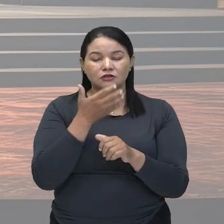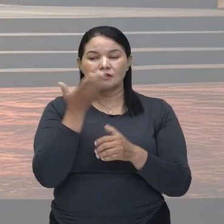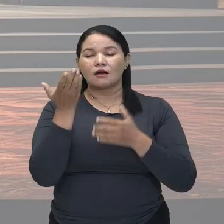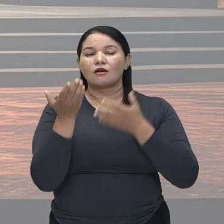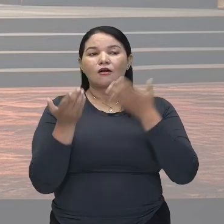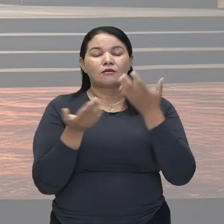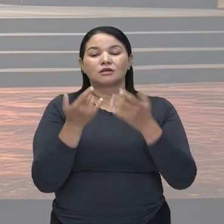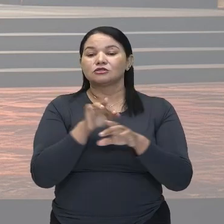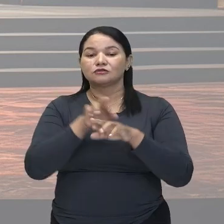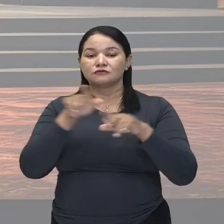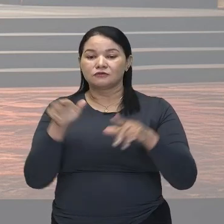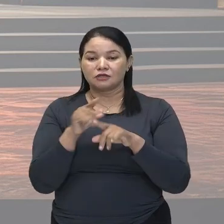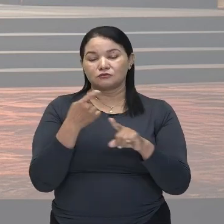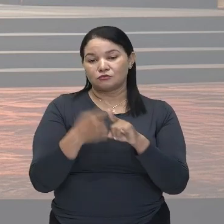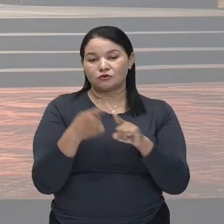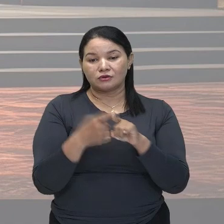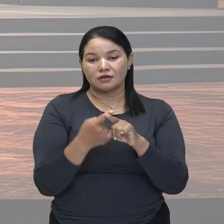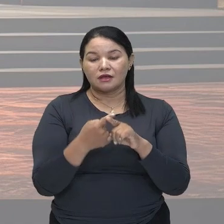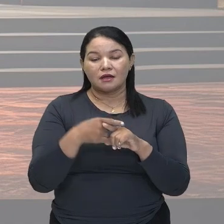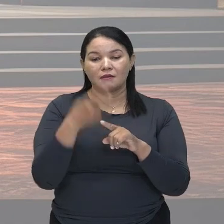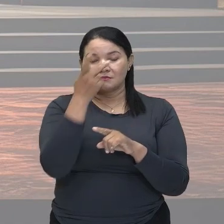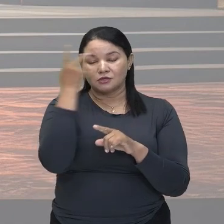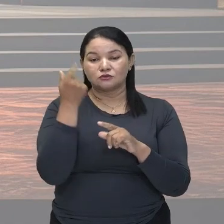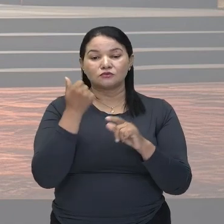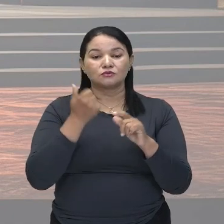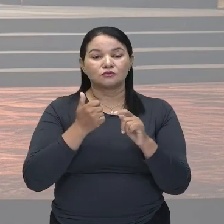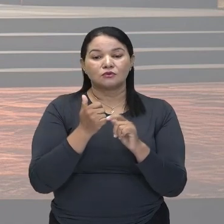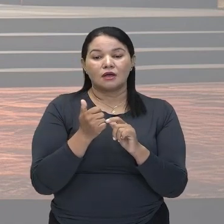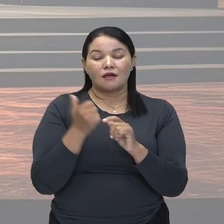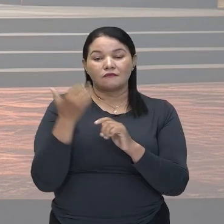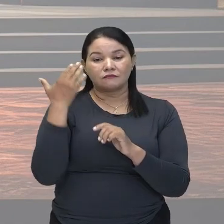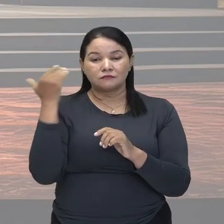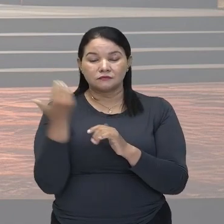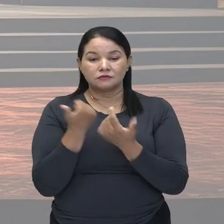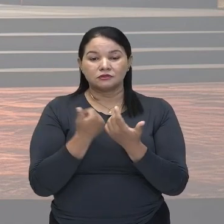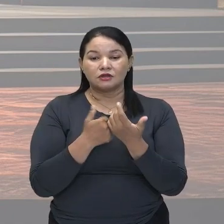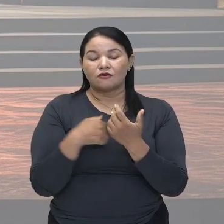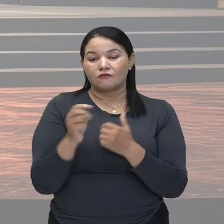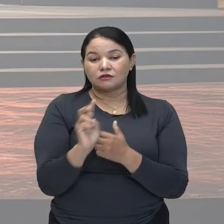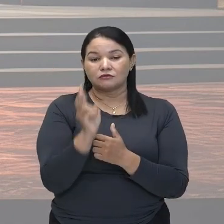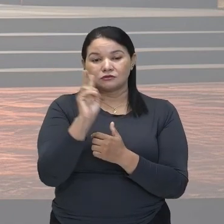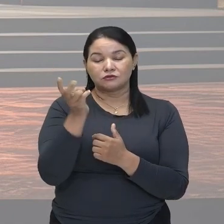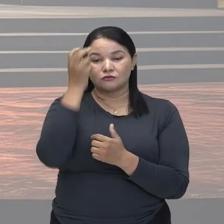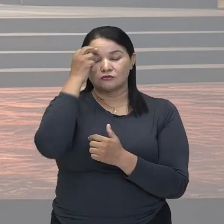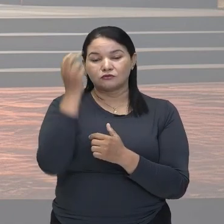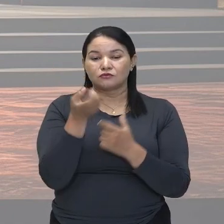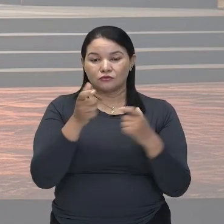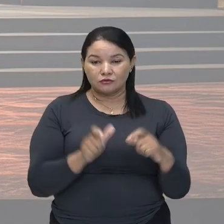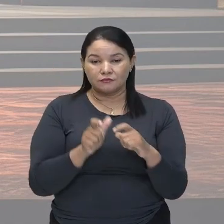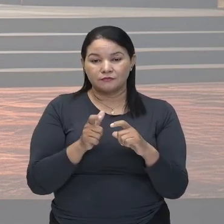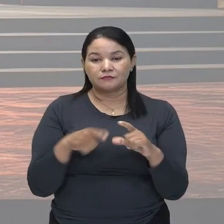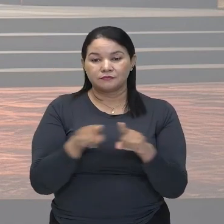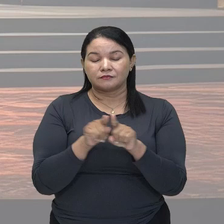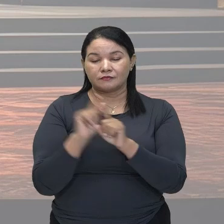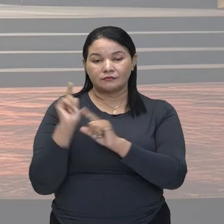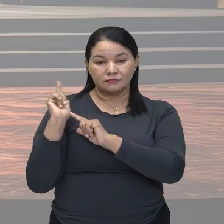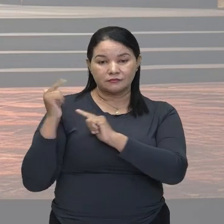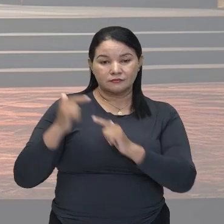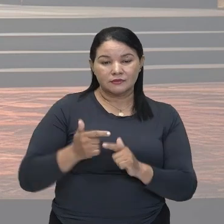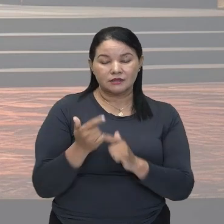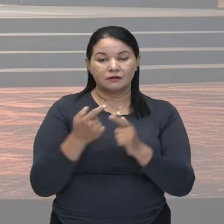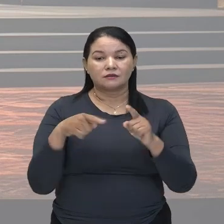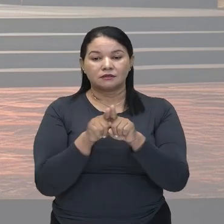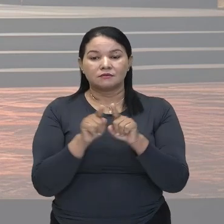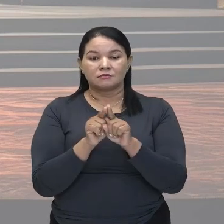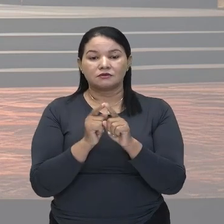Foi a ênfase dos artistas em valorizar a sua cultura local, suas tradições, o que chamamos